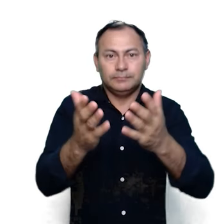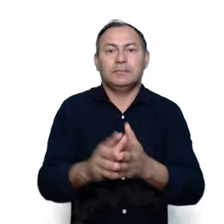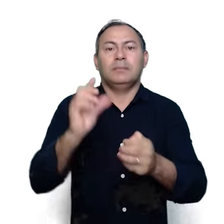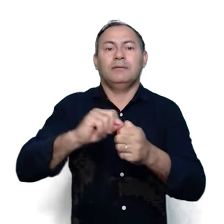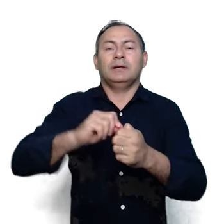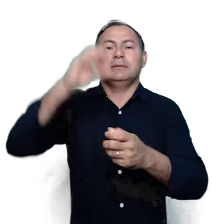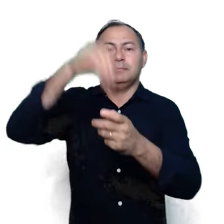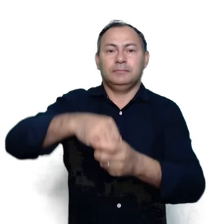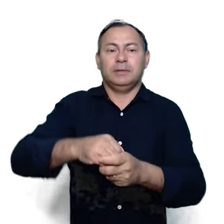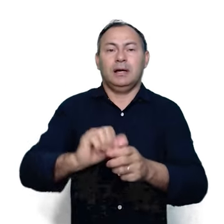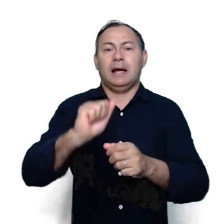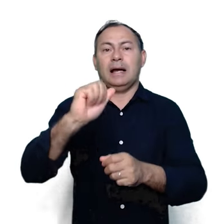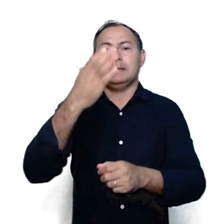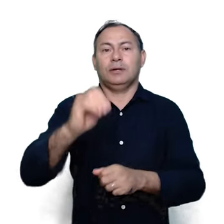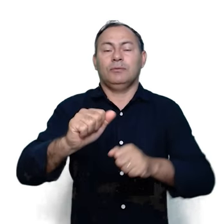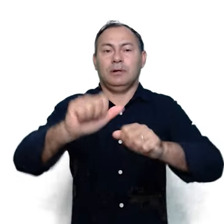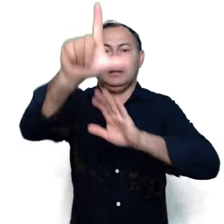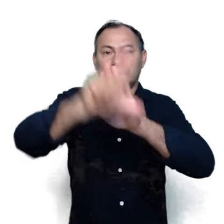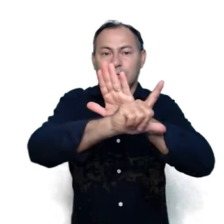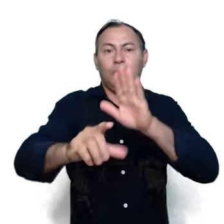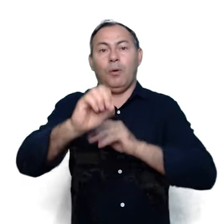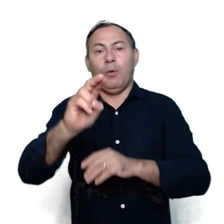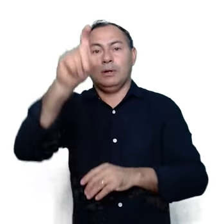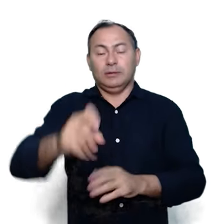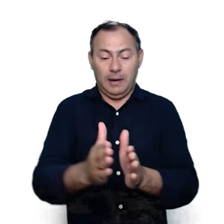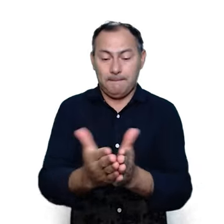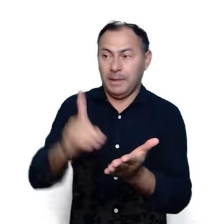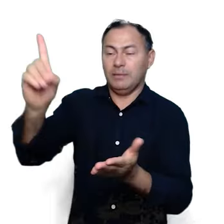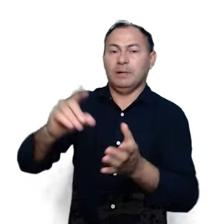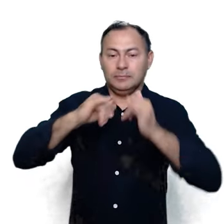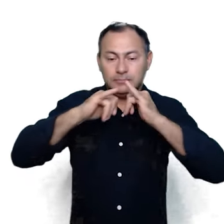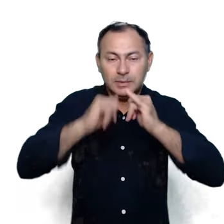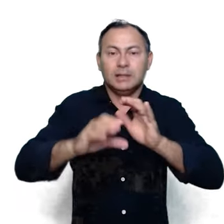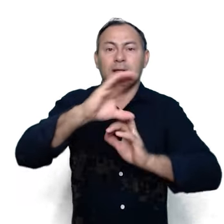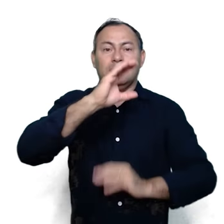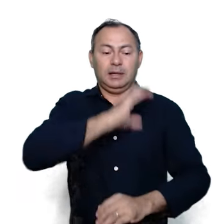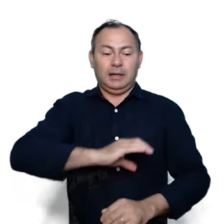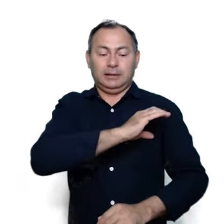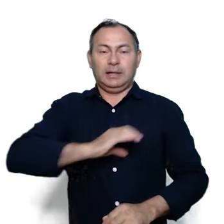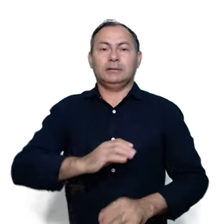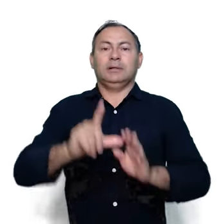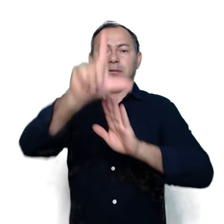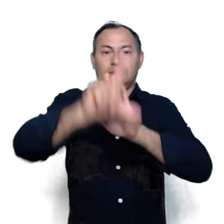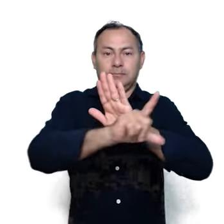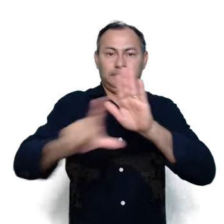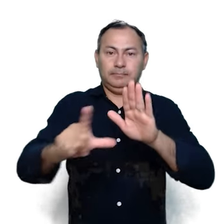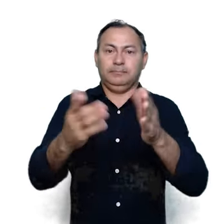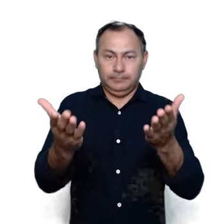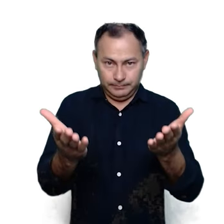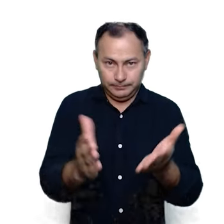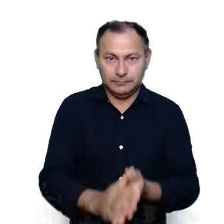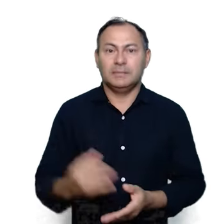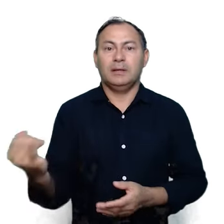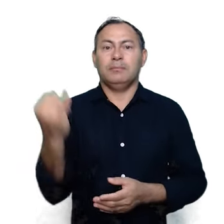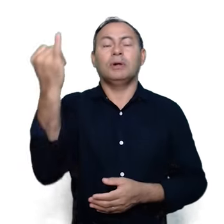que faz parte da ação litúrgica. Ou seja, Bíblia, pregação e catequese litúrgica. Então,